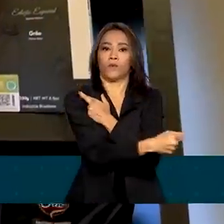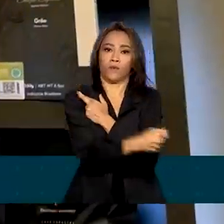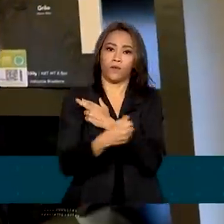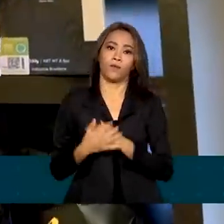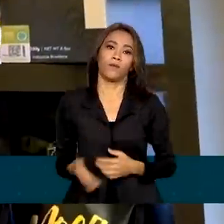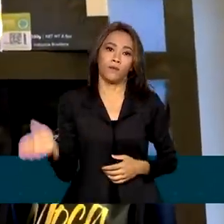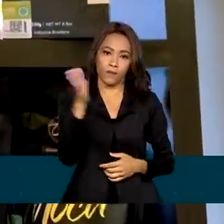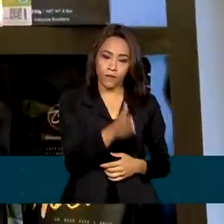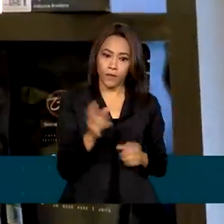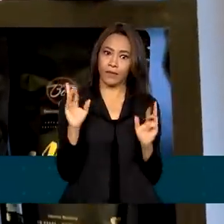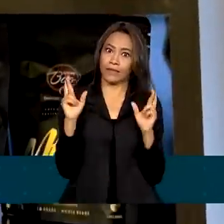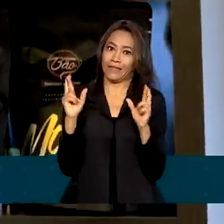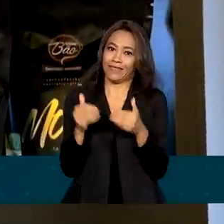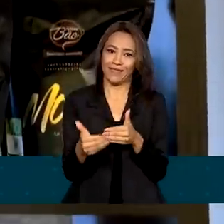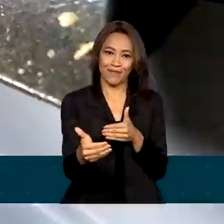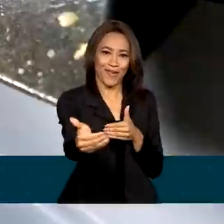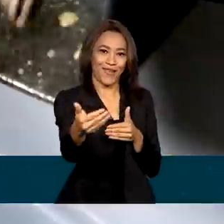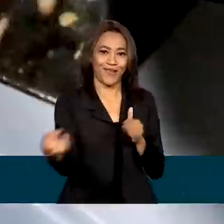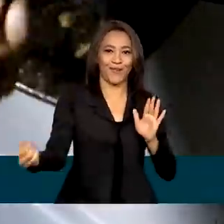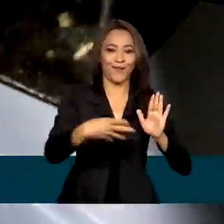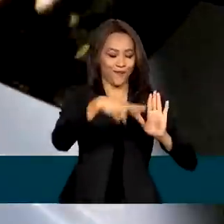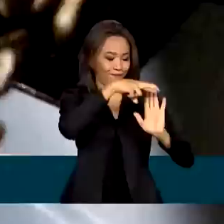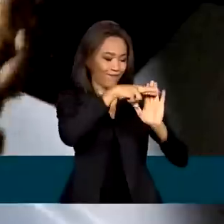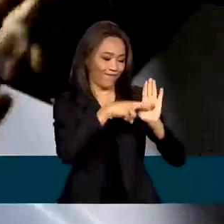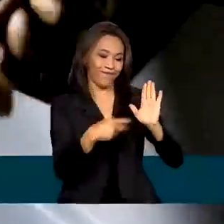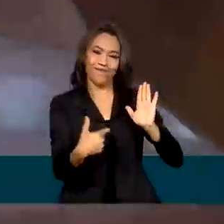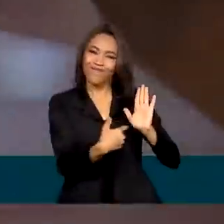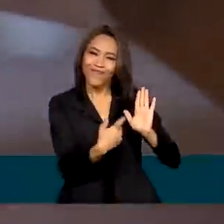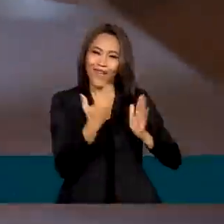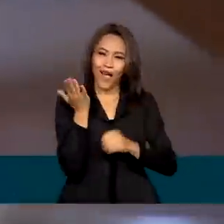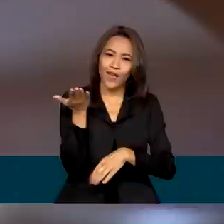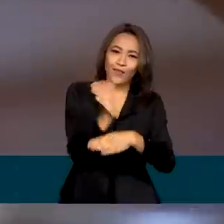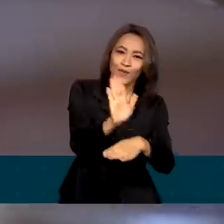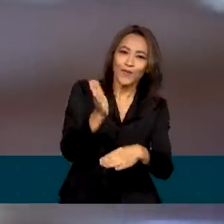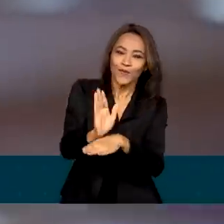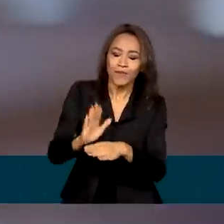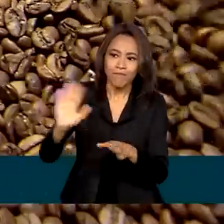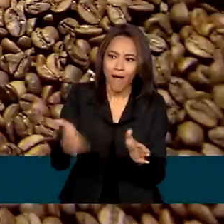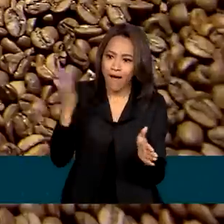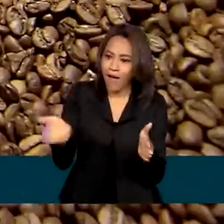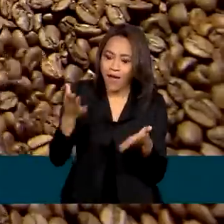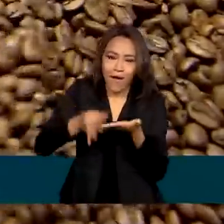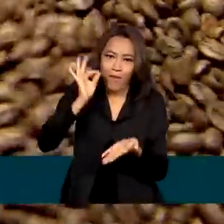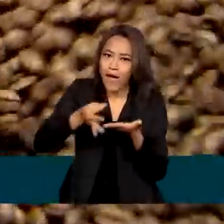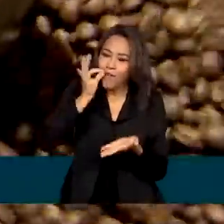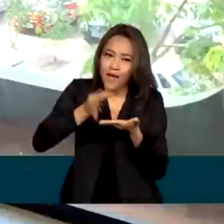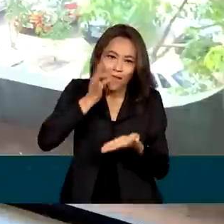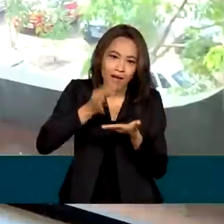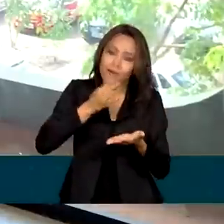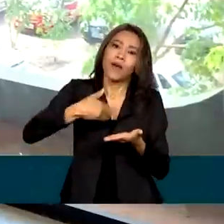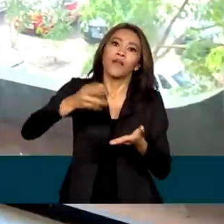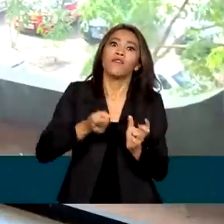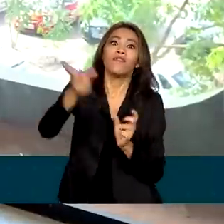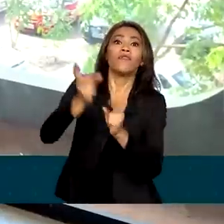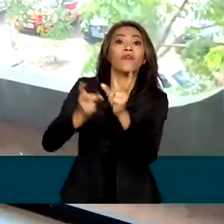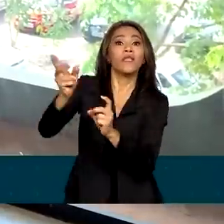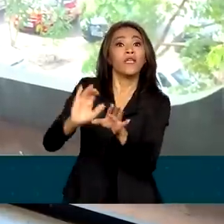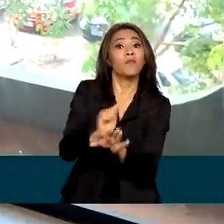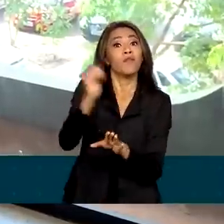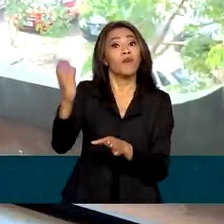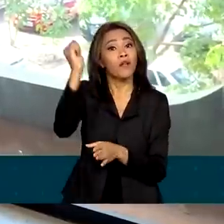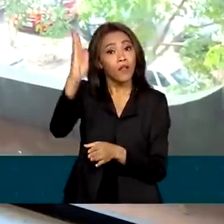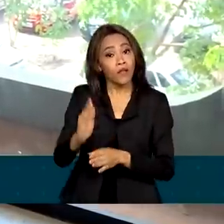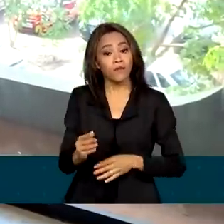A expectativa é que a nova classificação ajude a aumentar o consumo e a exportação. Muitos países têm